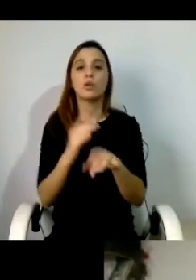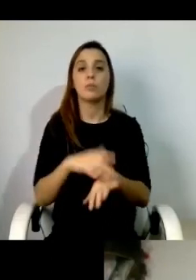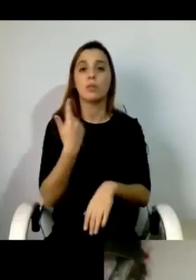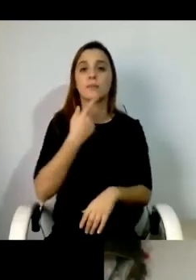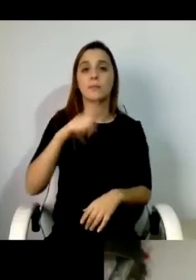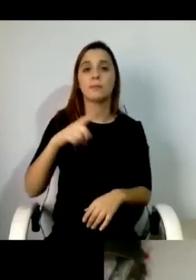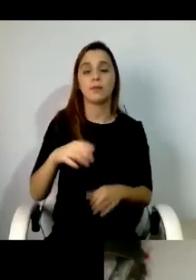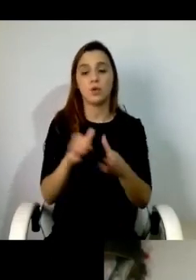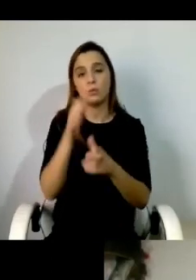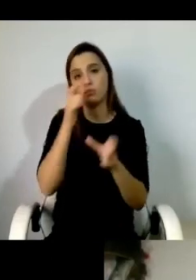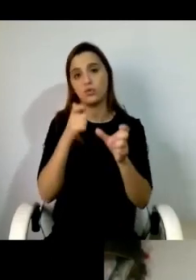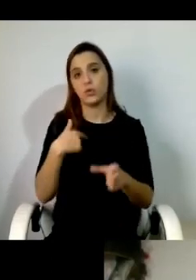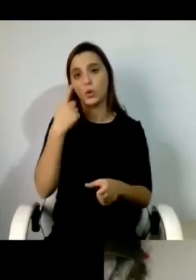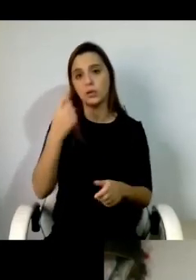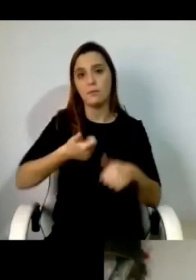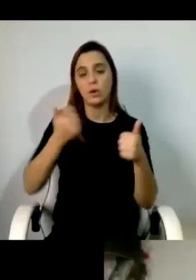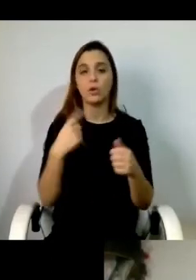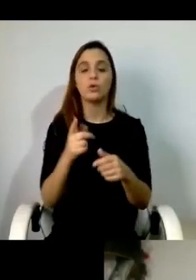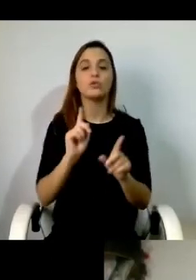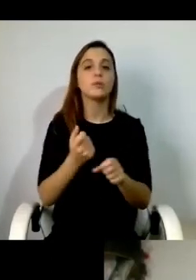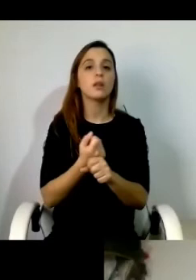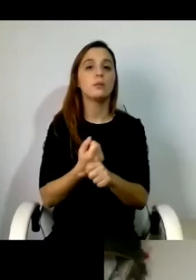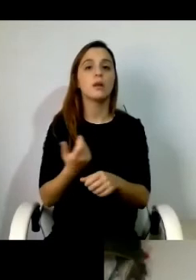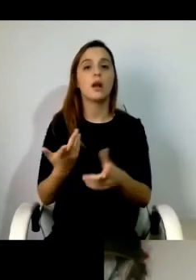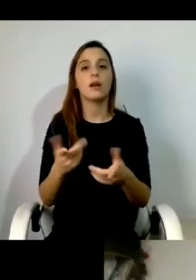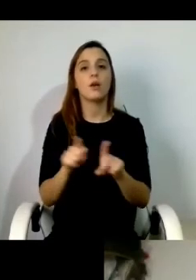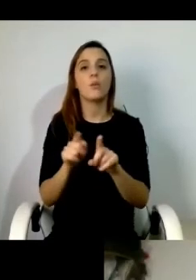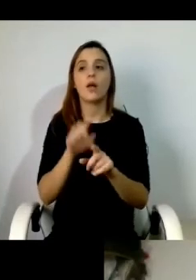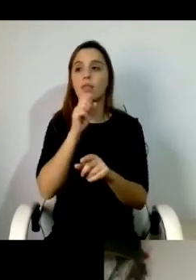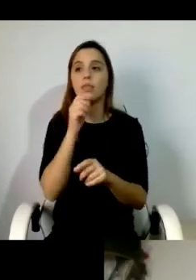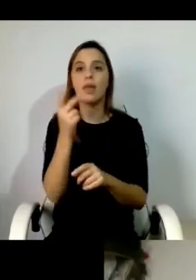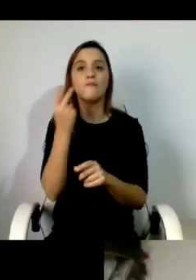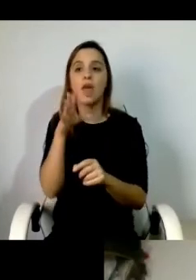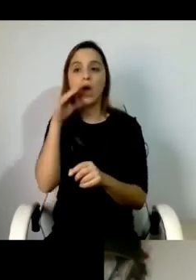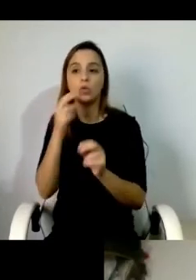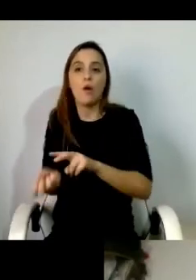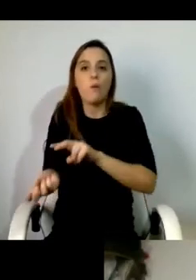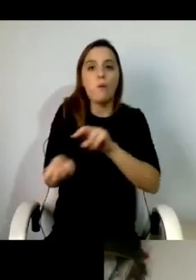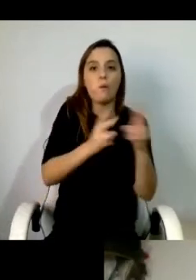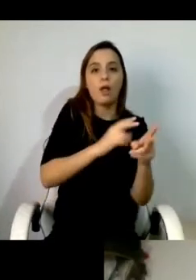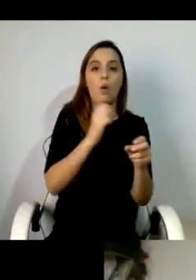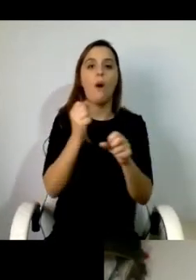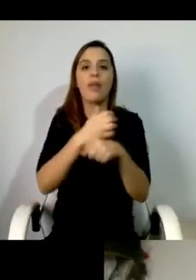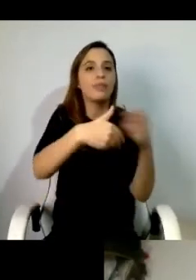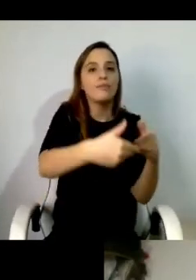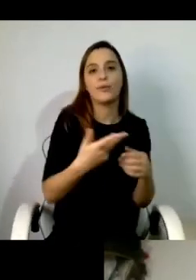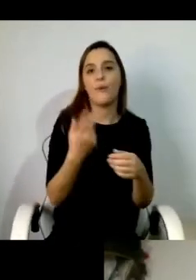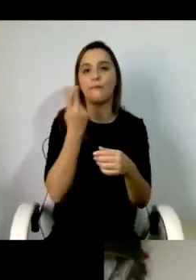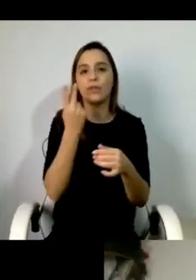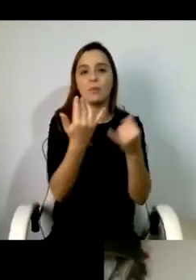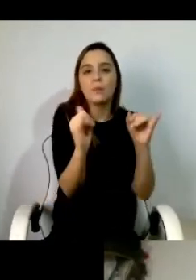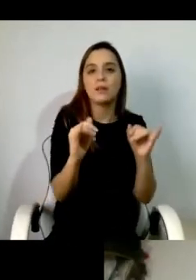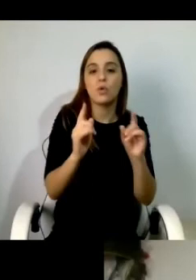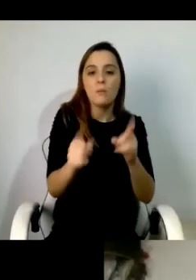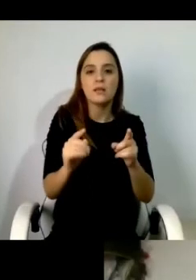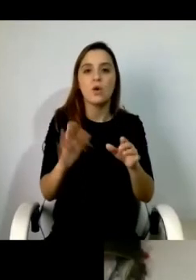de pessoas que eu conheço melhor só começamos a trabalhá-las para a chamada transição para a vida adulta ou para a vida ativa ou se quiserem para a vida independente quando elas já